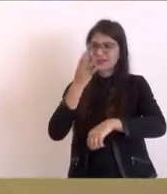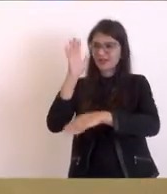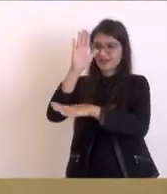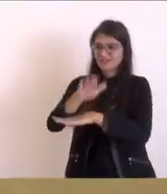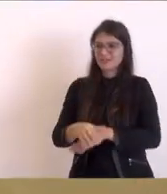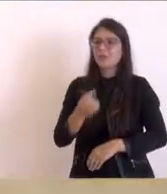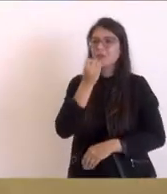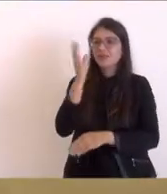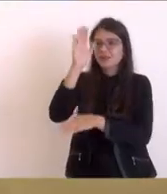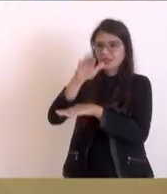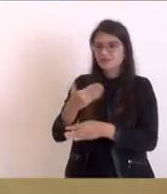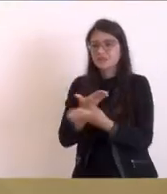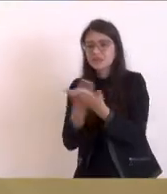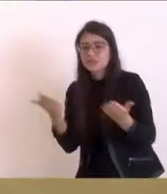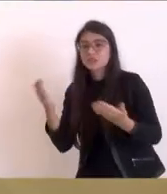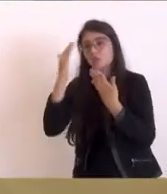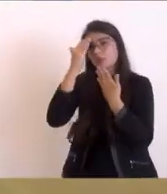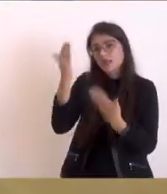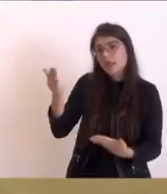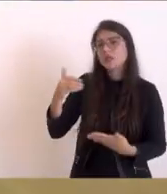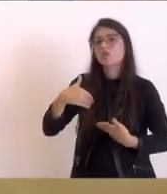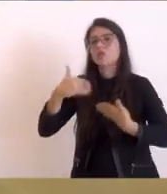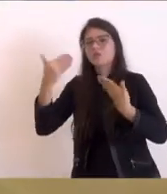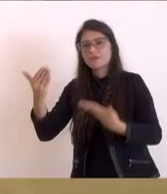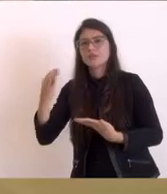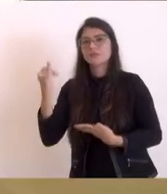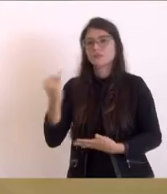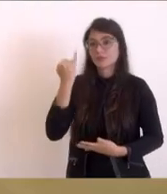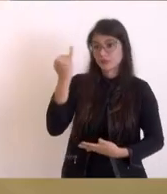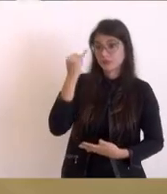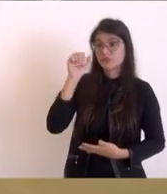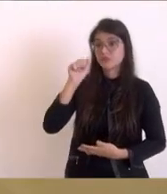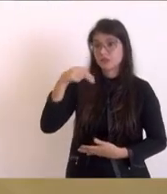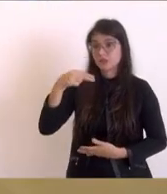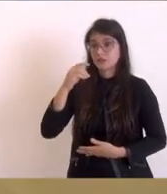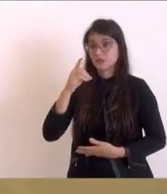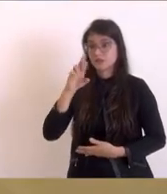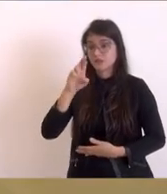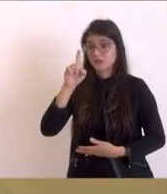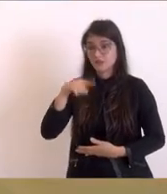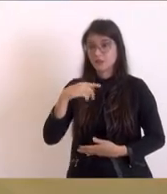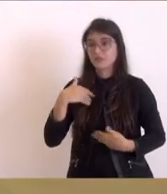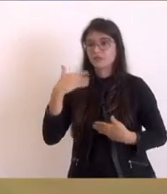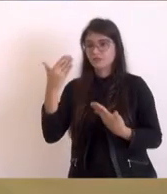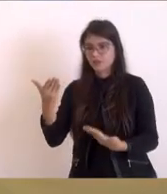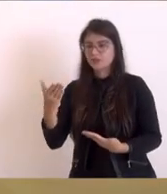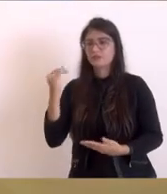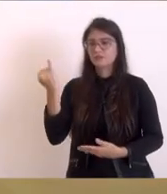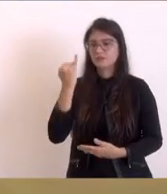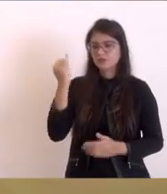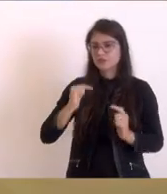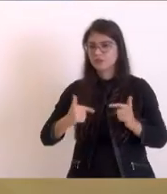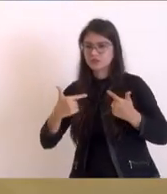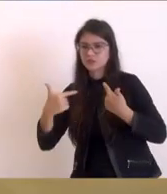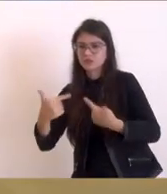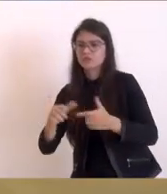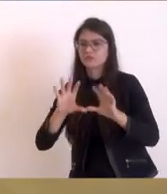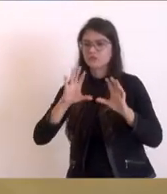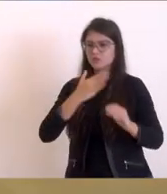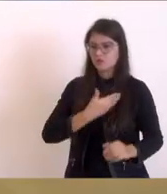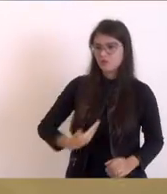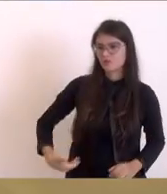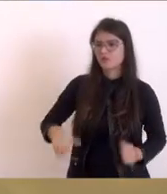agradecer o convite importante de André Siciliano, essa iniciativa do governo junto com o Crowdcast, que é